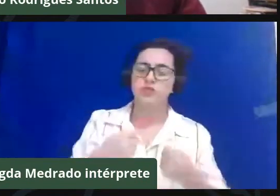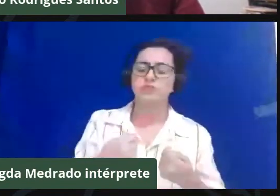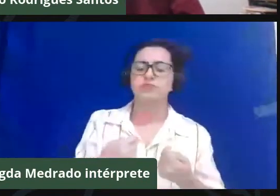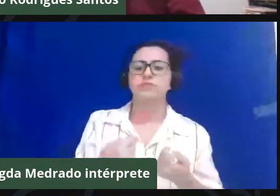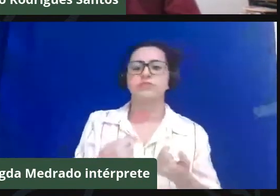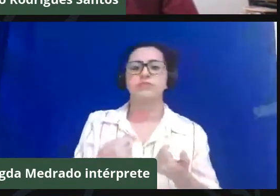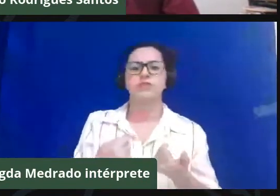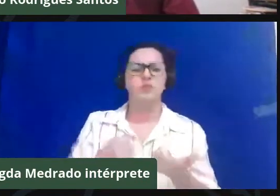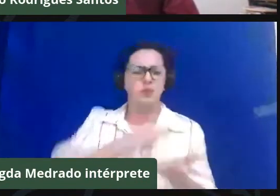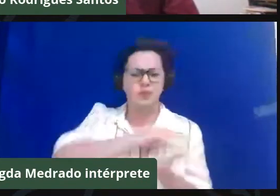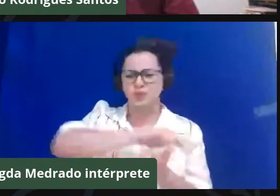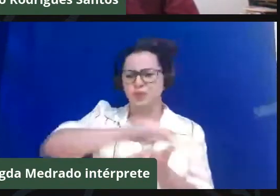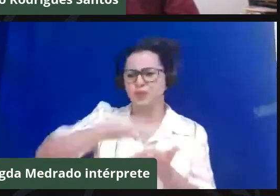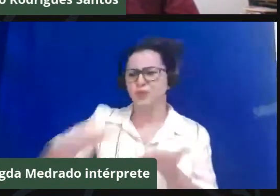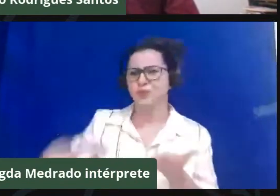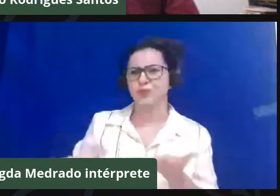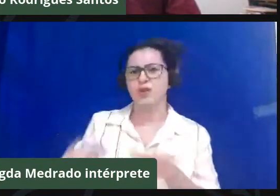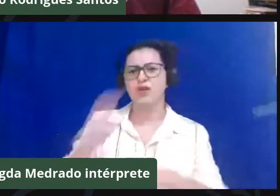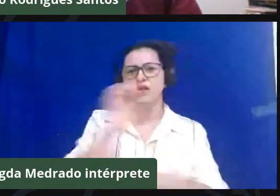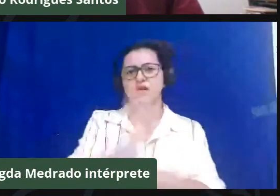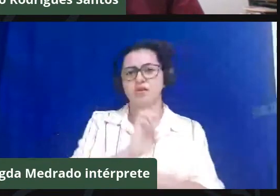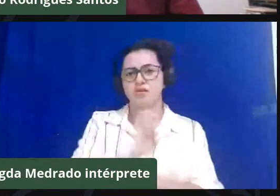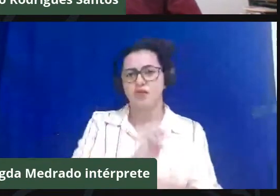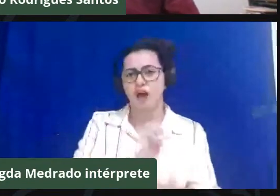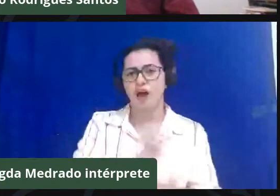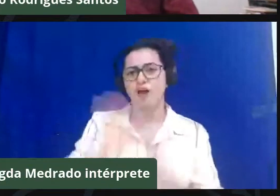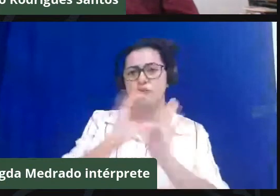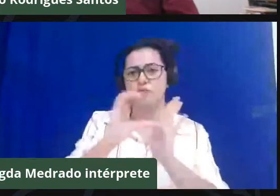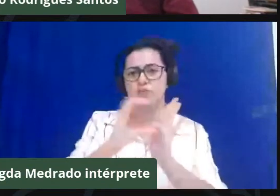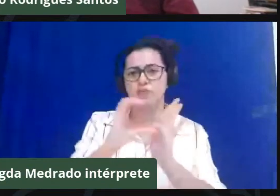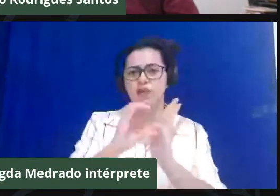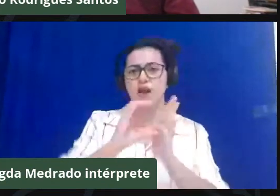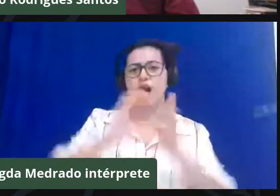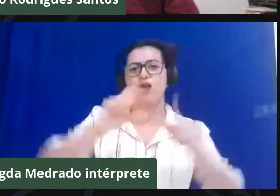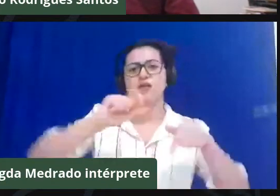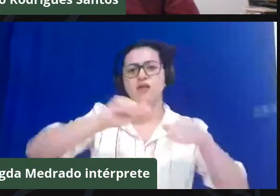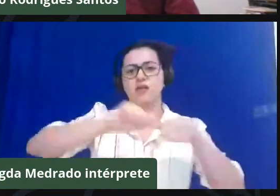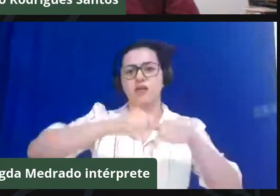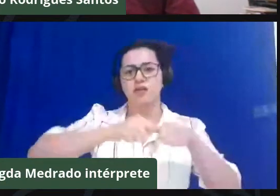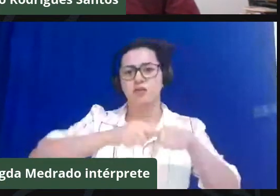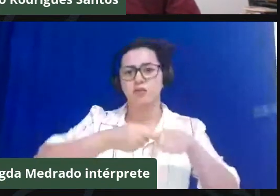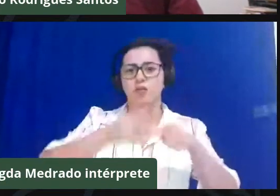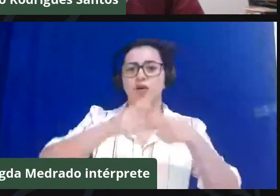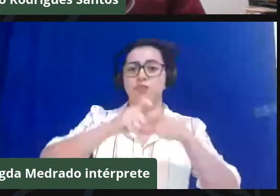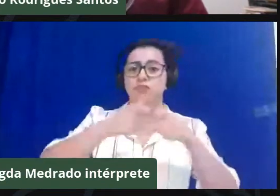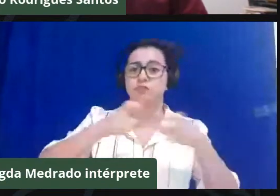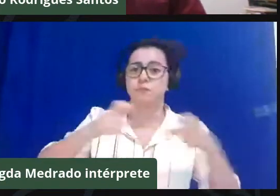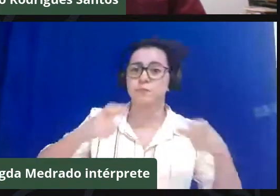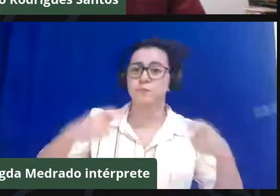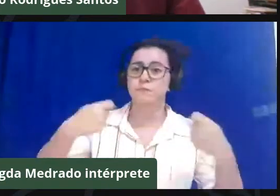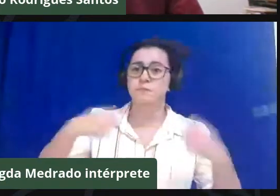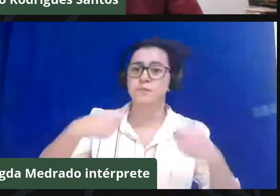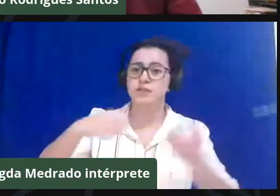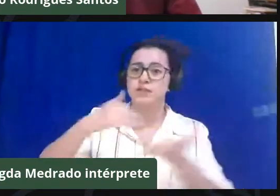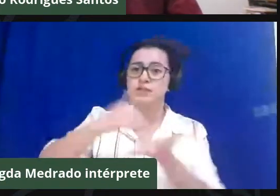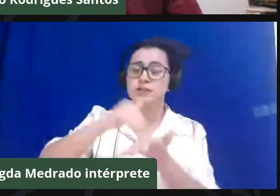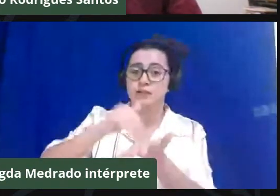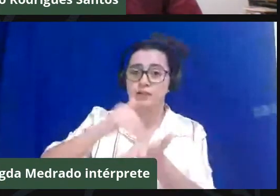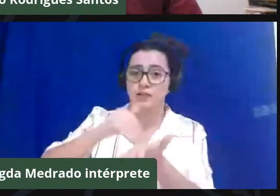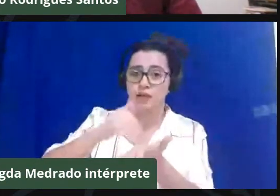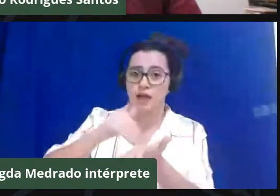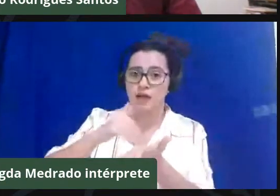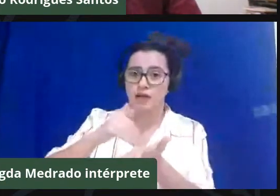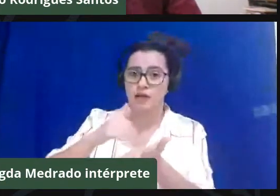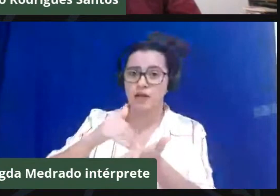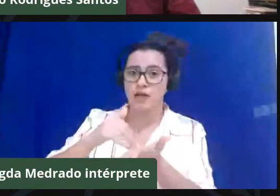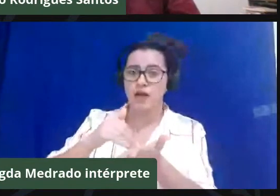Estado com maior número de comunidades quilombolas, então ter uma Secretaria de Promoção da Igualdade Racial é obrigação. Agora, mais